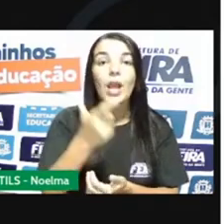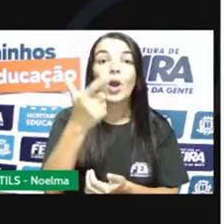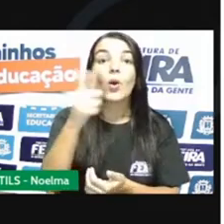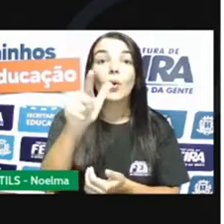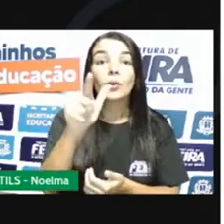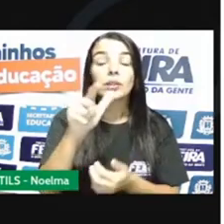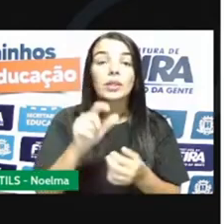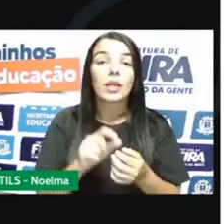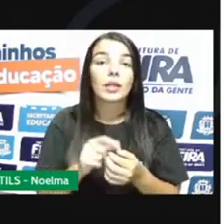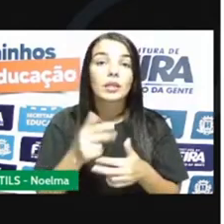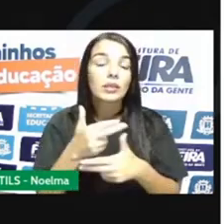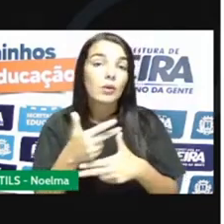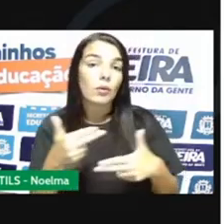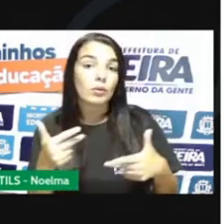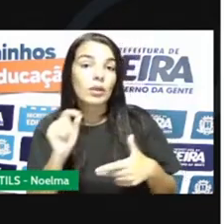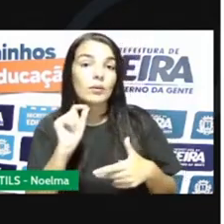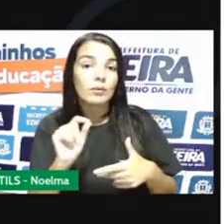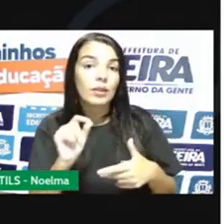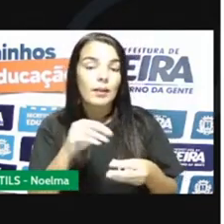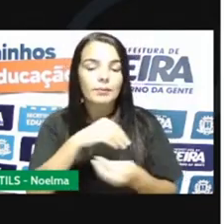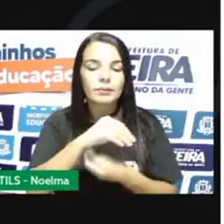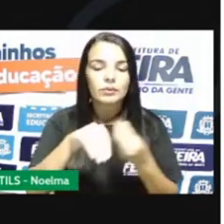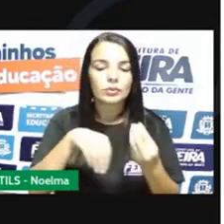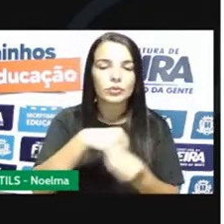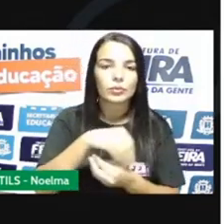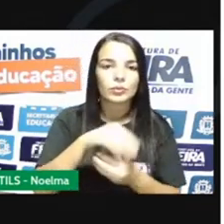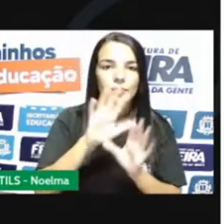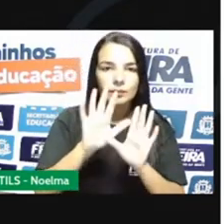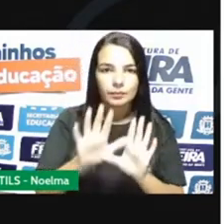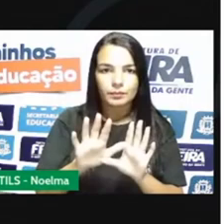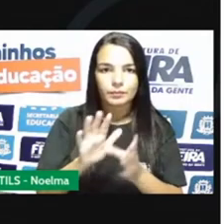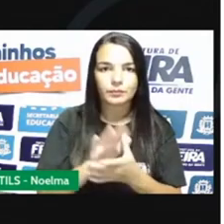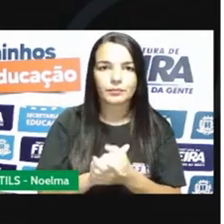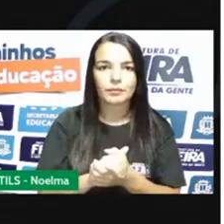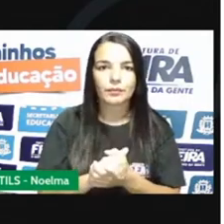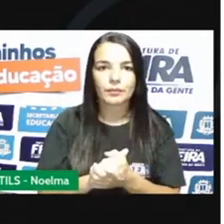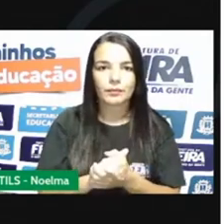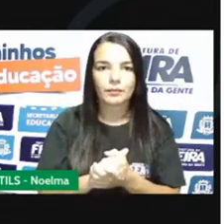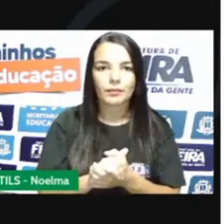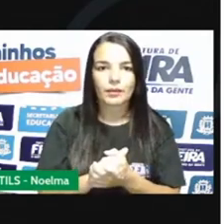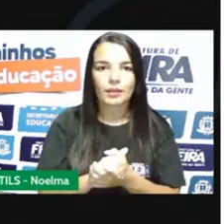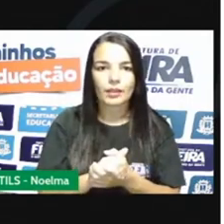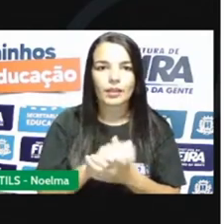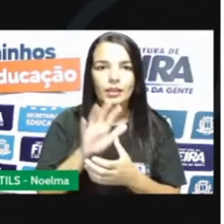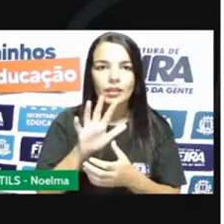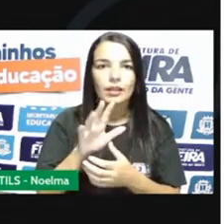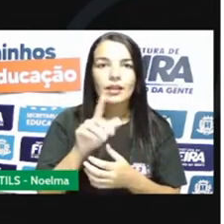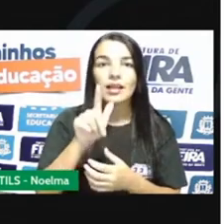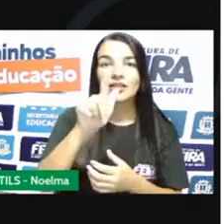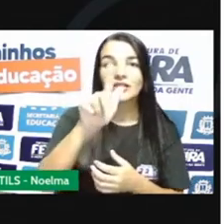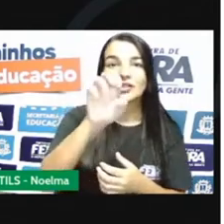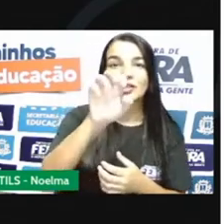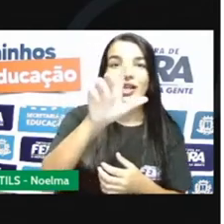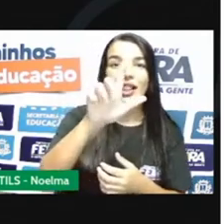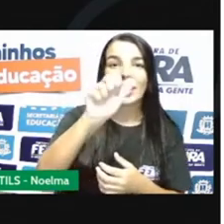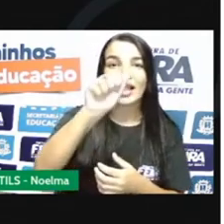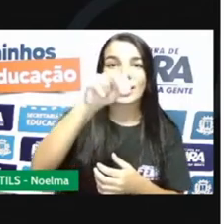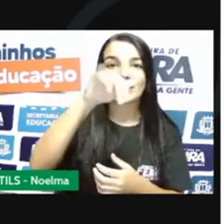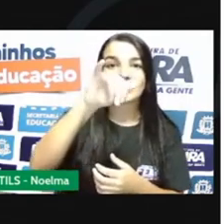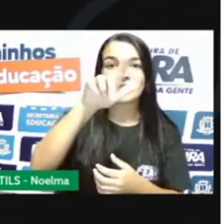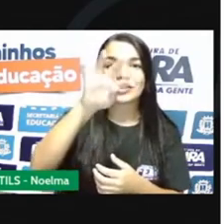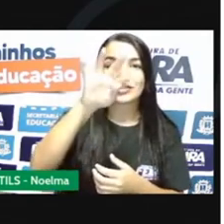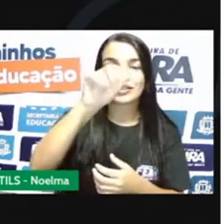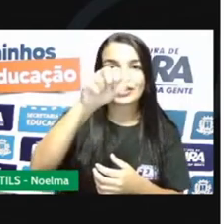misturas homogêneas é o que a Pró fez aqui. Agora, ó. A Pró fez gelatina. Para fazer